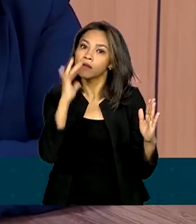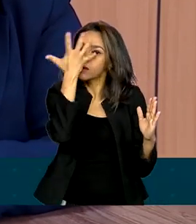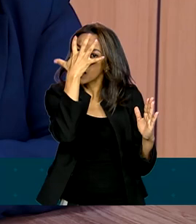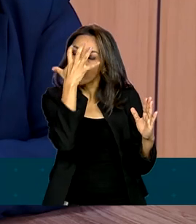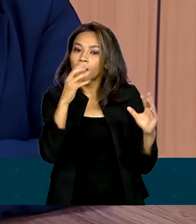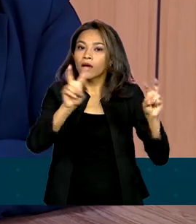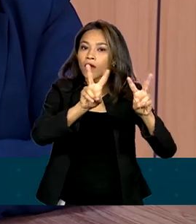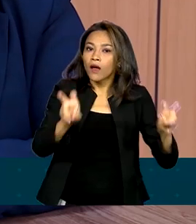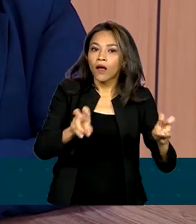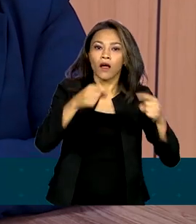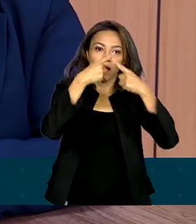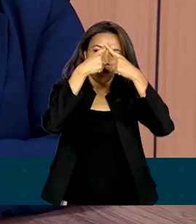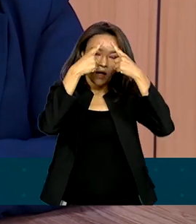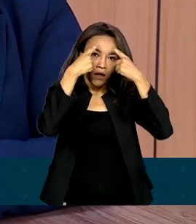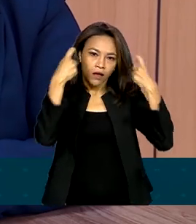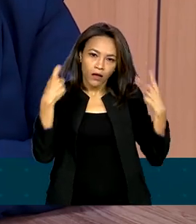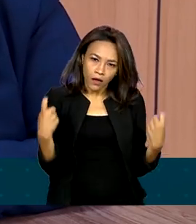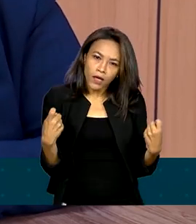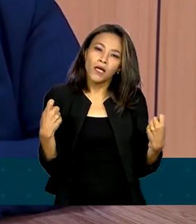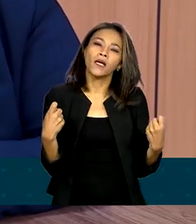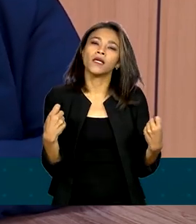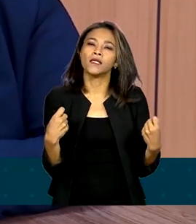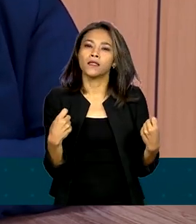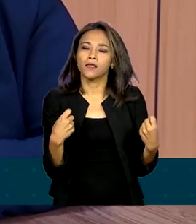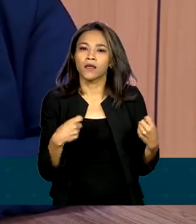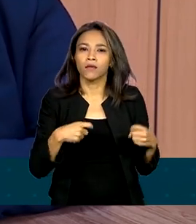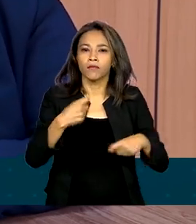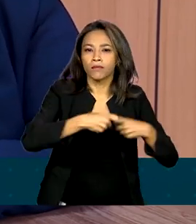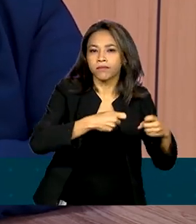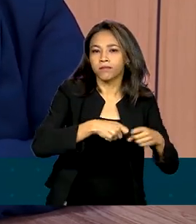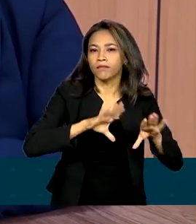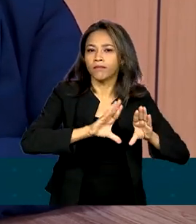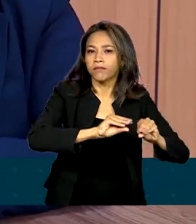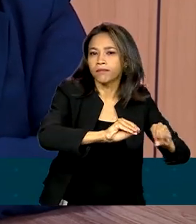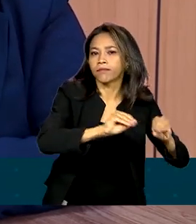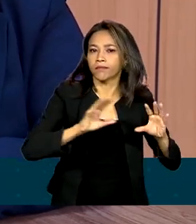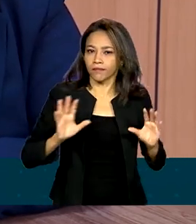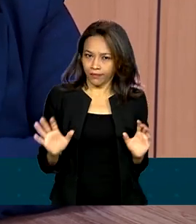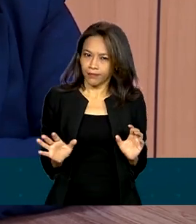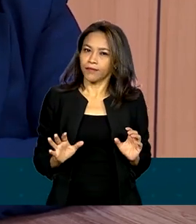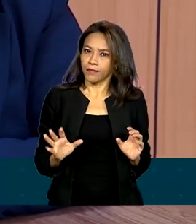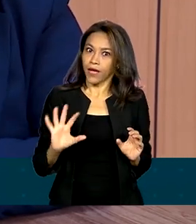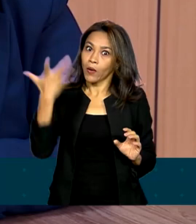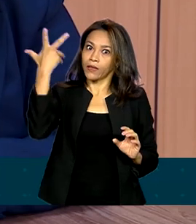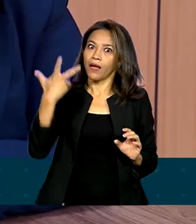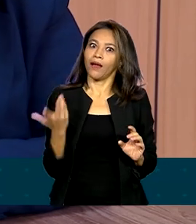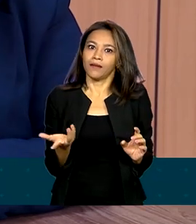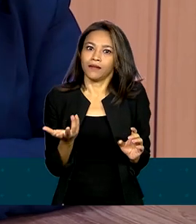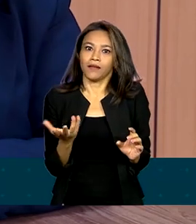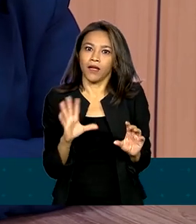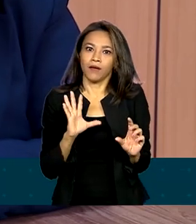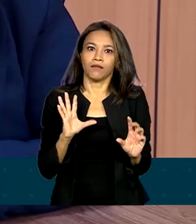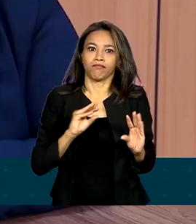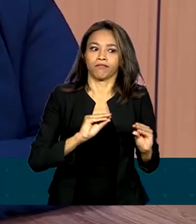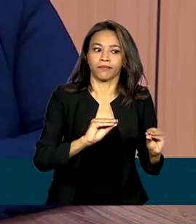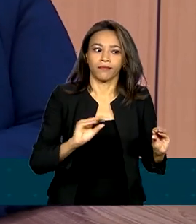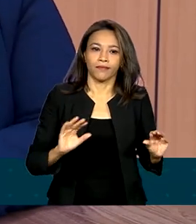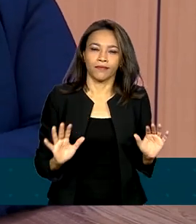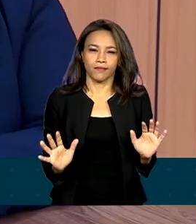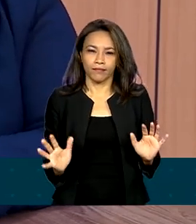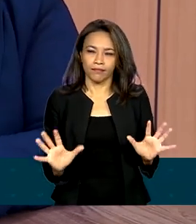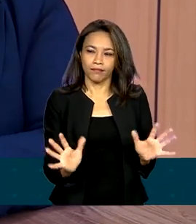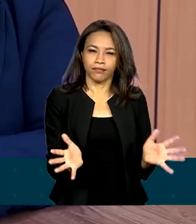violência sexual e no assédio, né? Então, às acontece a violência, mas acontece o